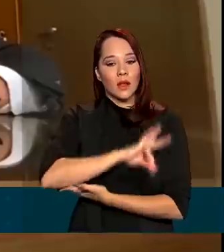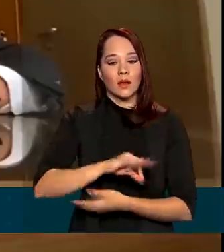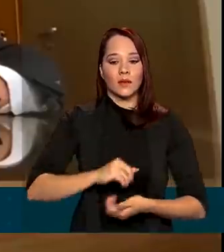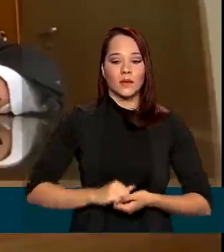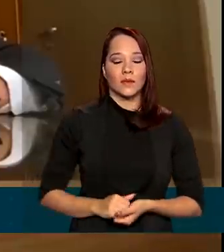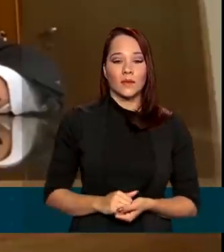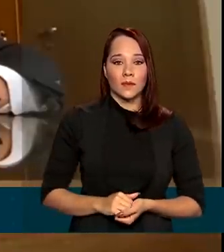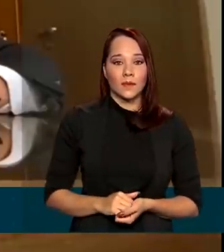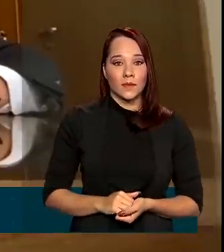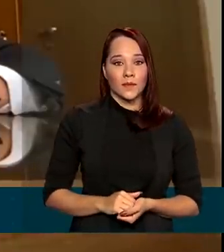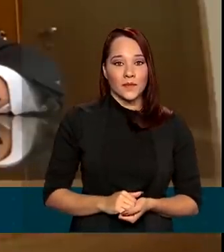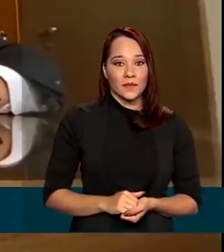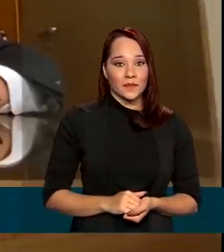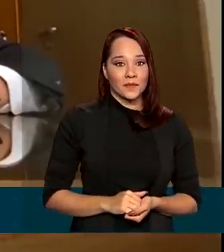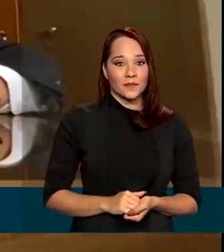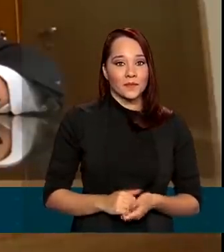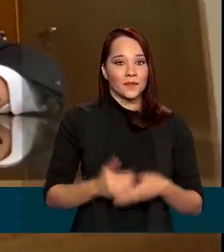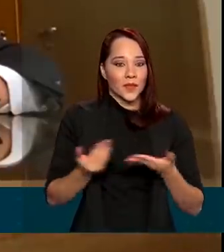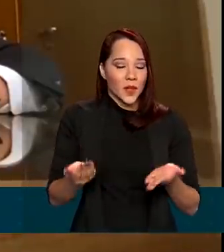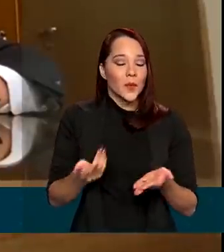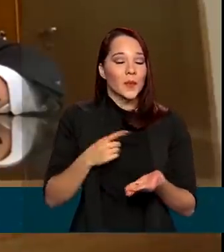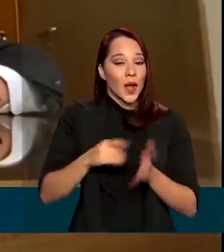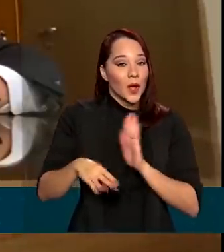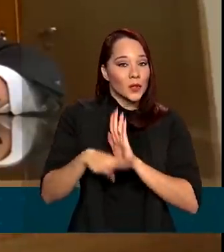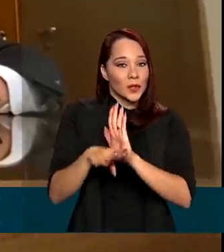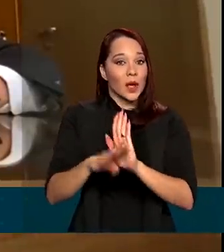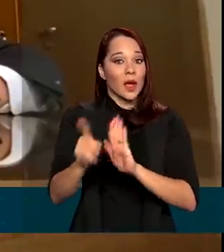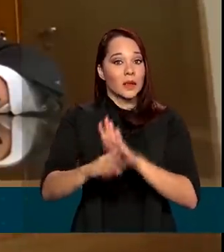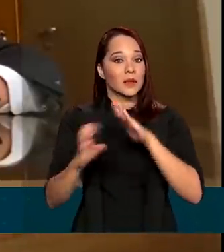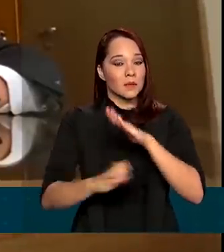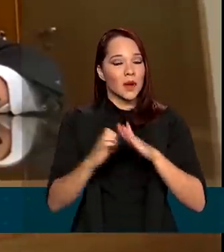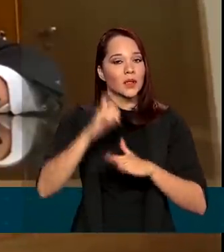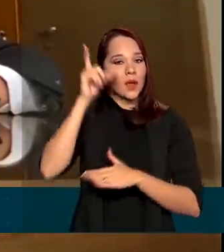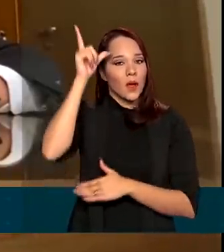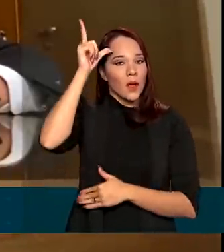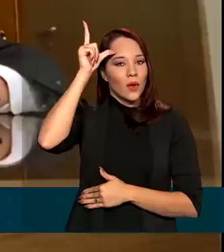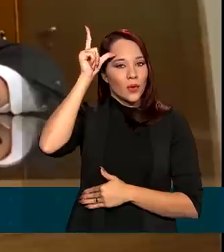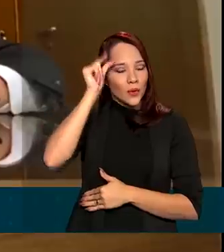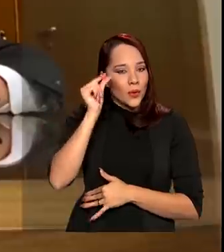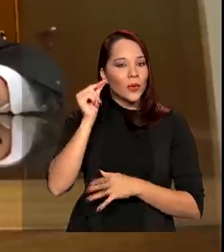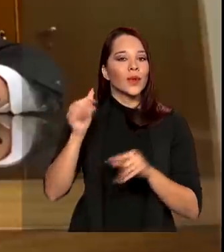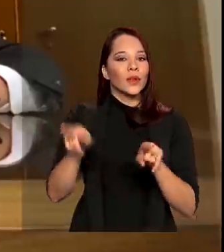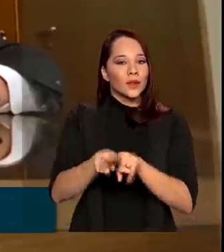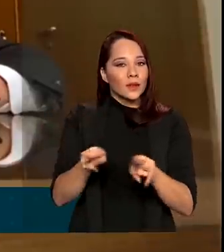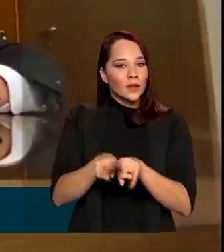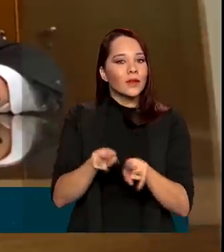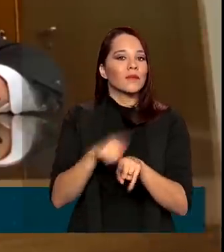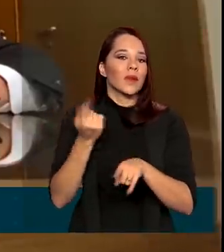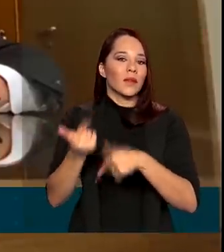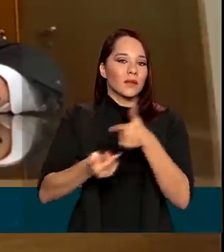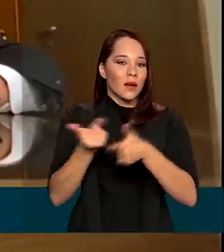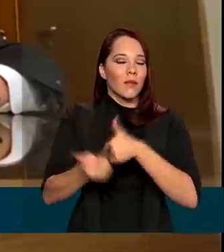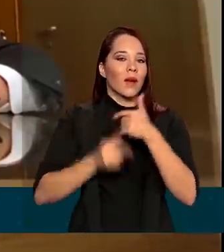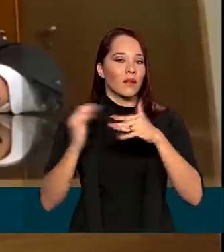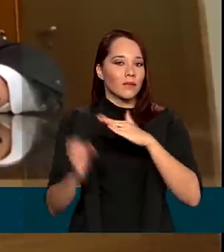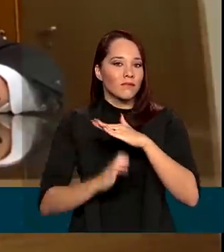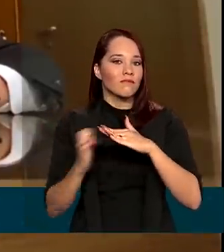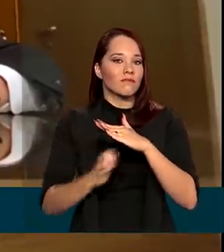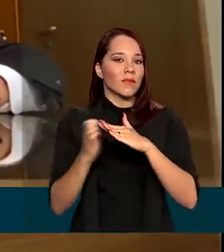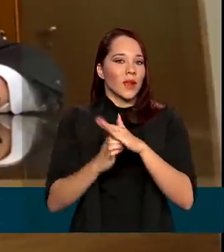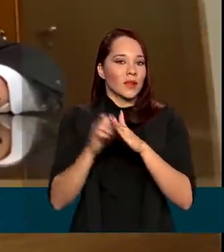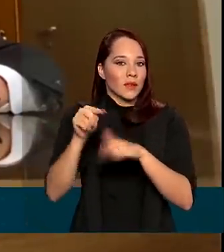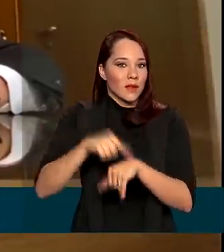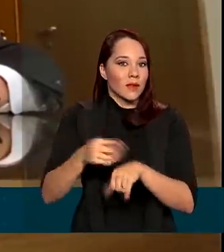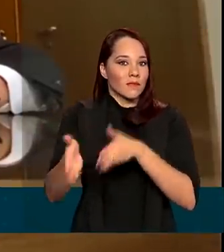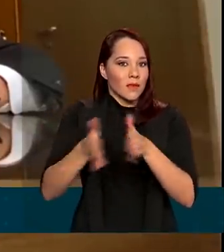sentido de dar fôlego às atividades empresariais neste